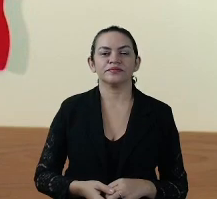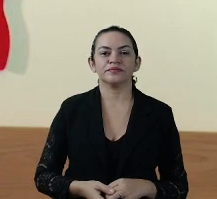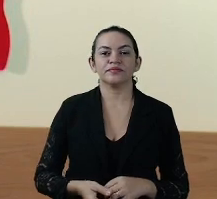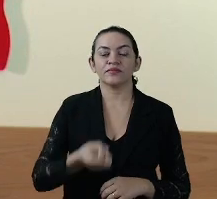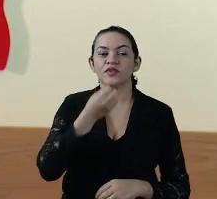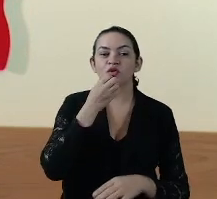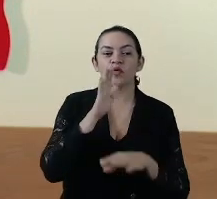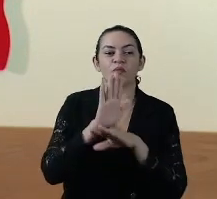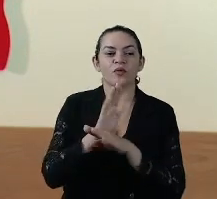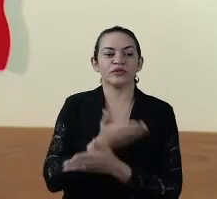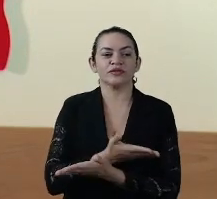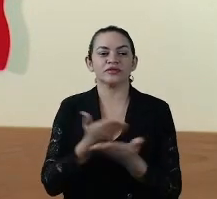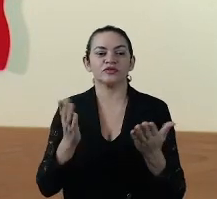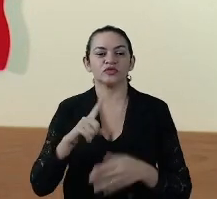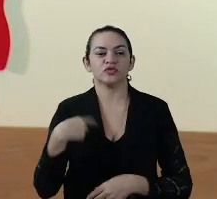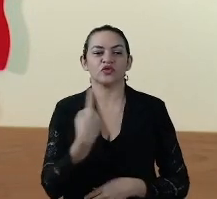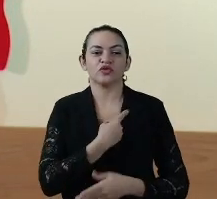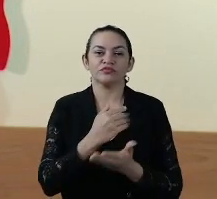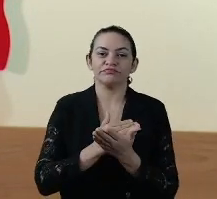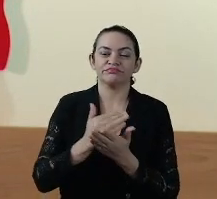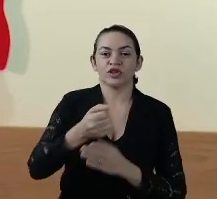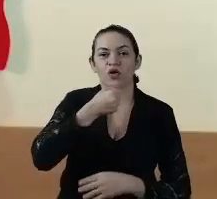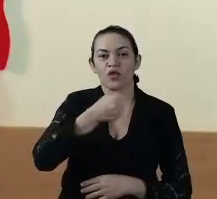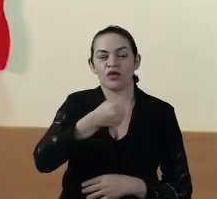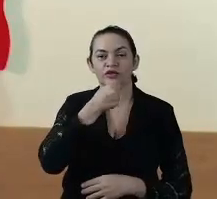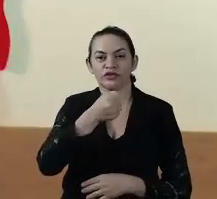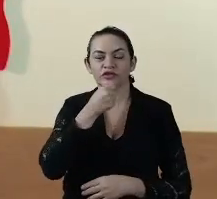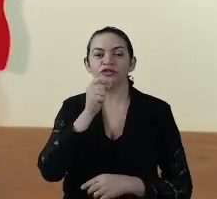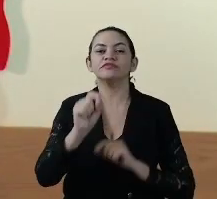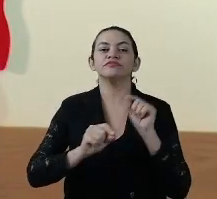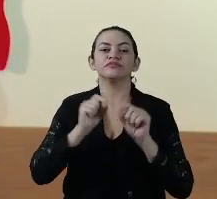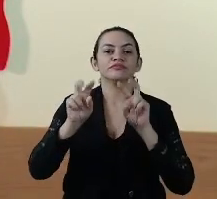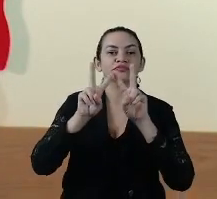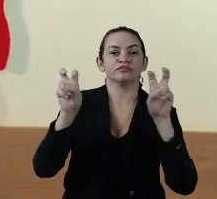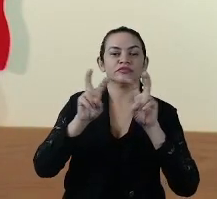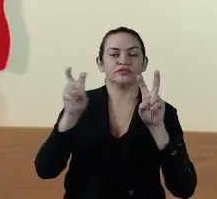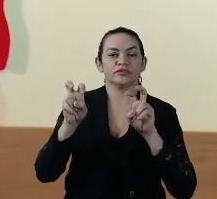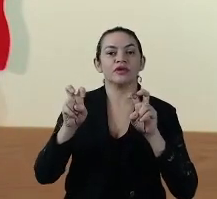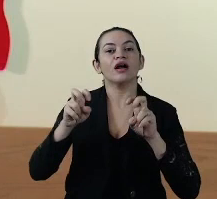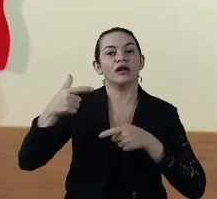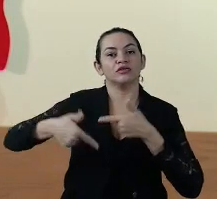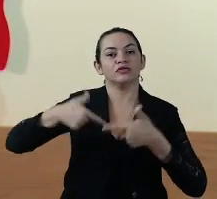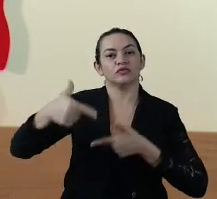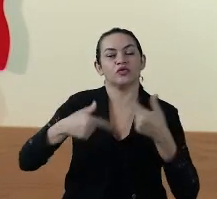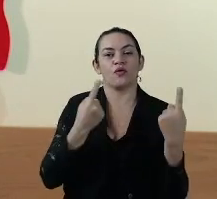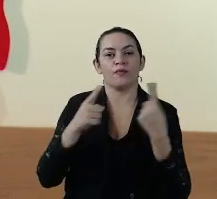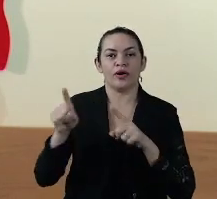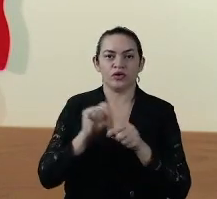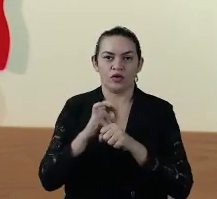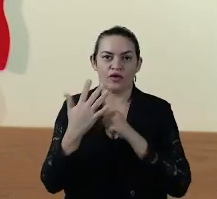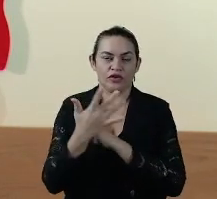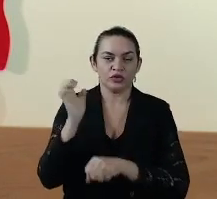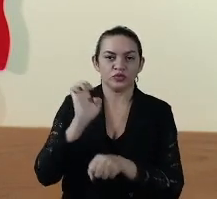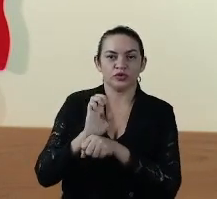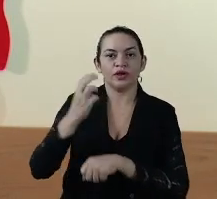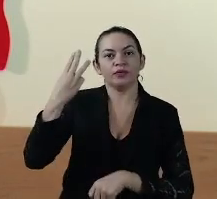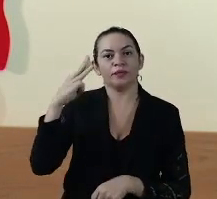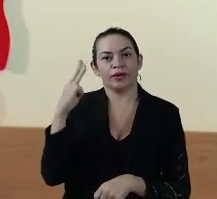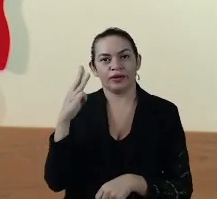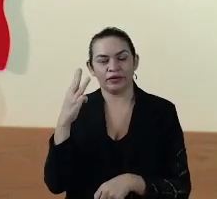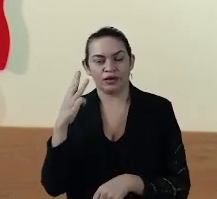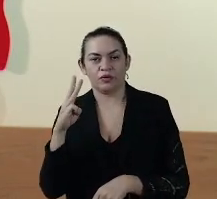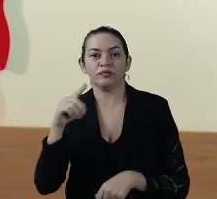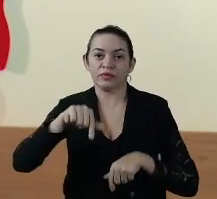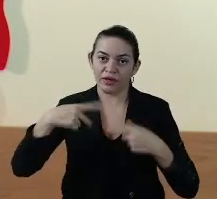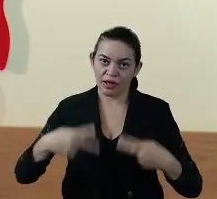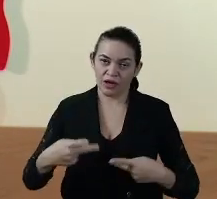Boa tarde a todos. Vamos iniciar a coletiva de imprensa referente às ações de combate ao coronavírus no Estado do Maranhão.